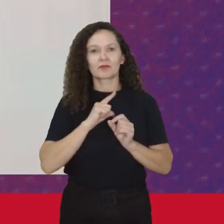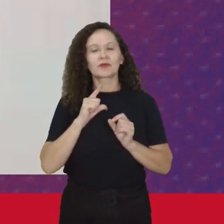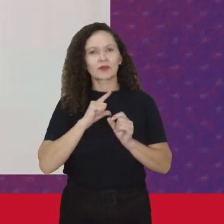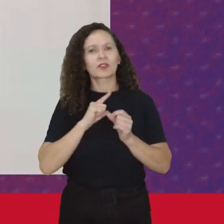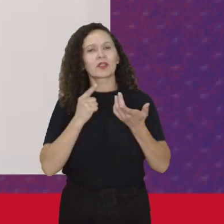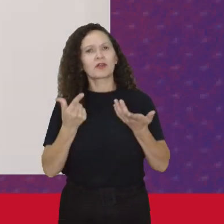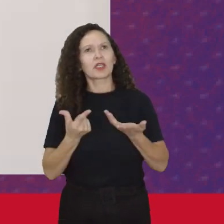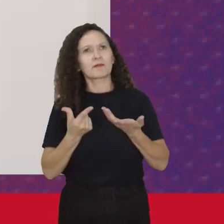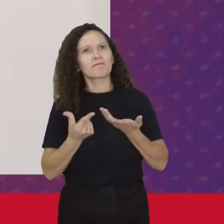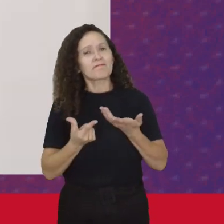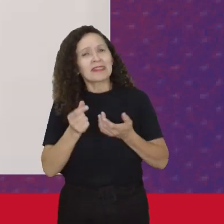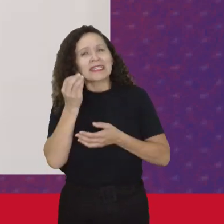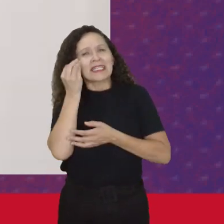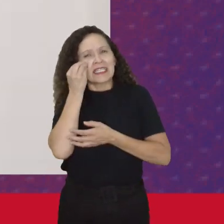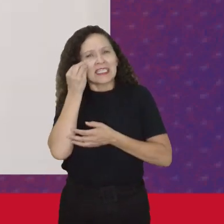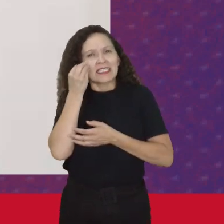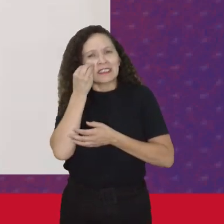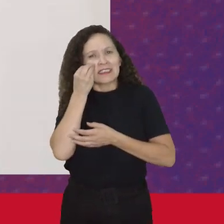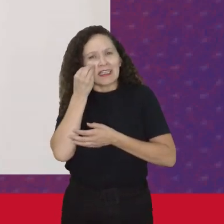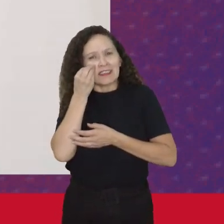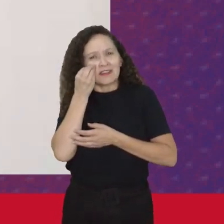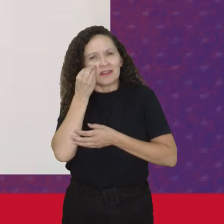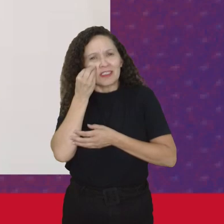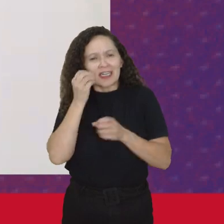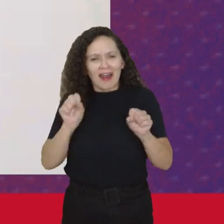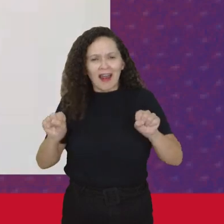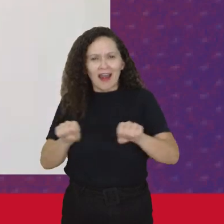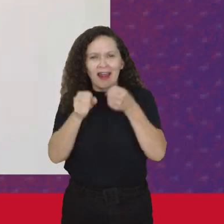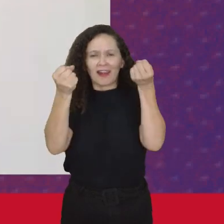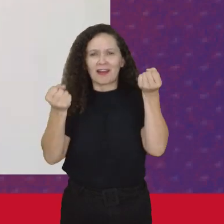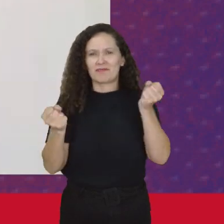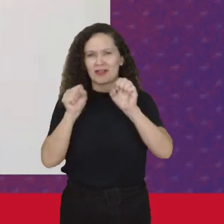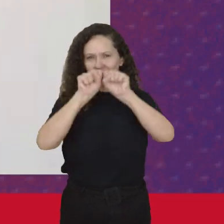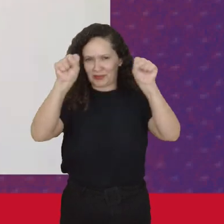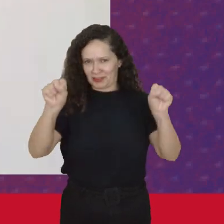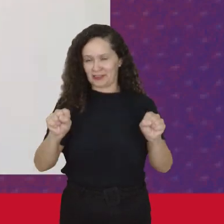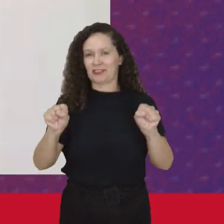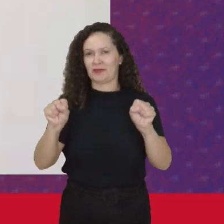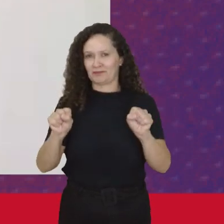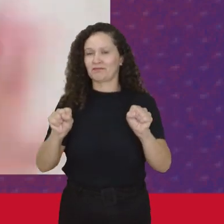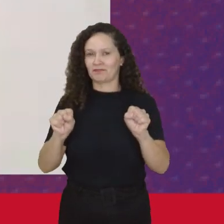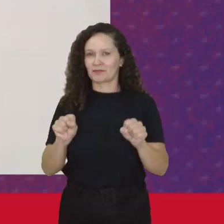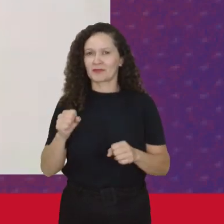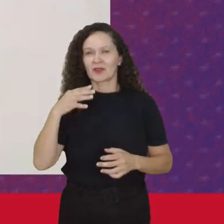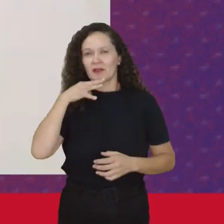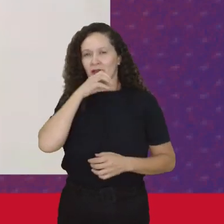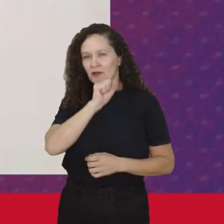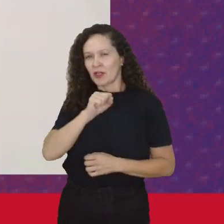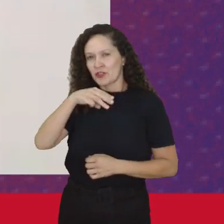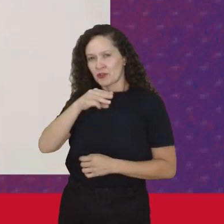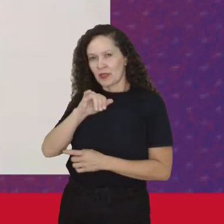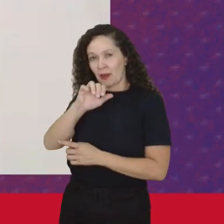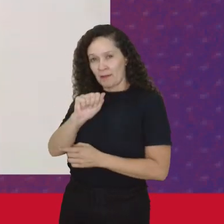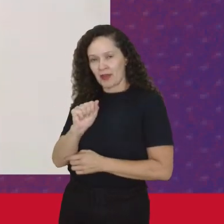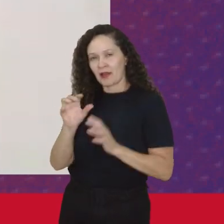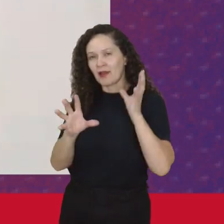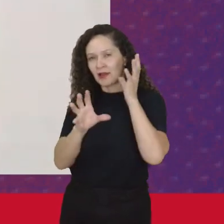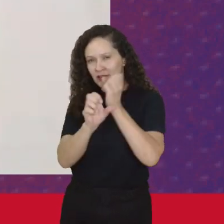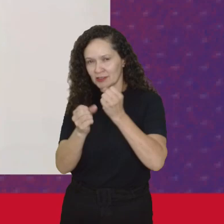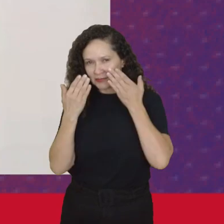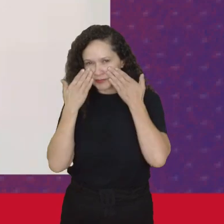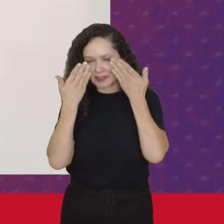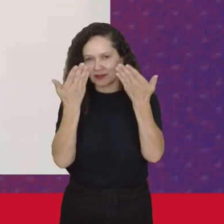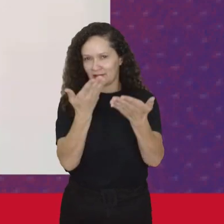Implodido Digamos assim Entre o sistema Simbólico Que acho Que Maia Resumiu bem Apresentando As